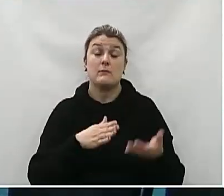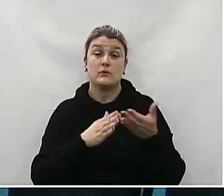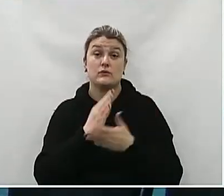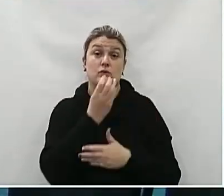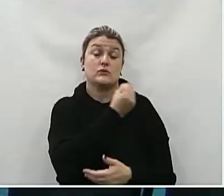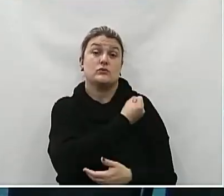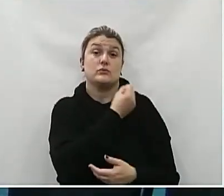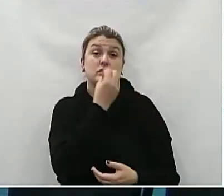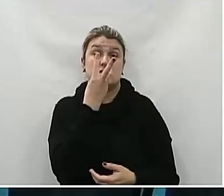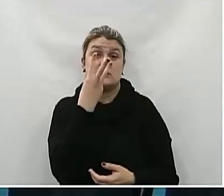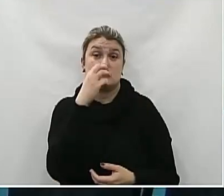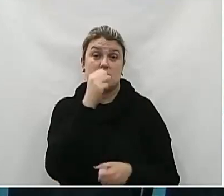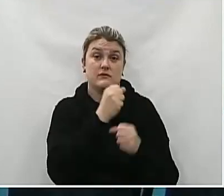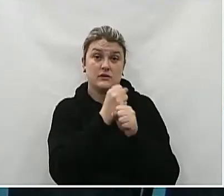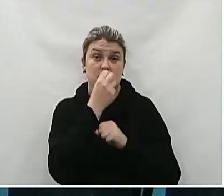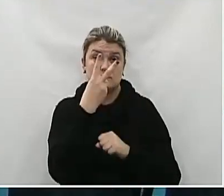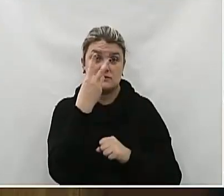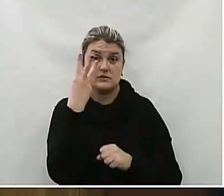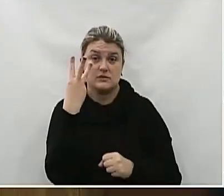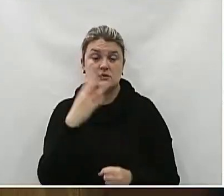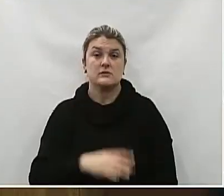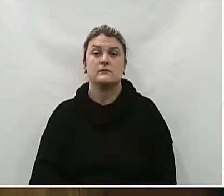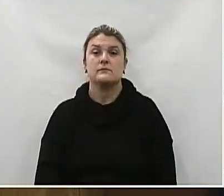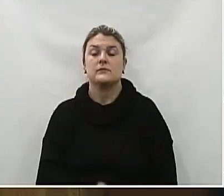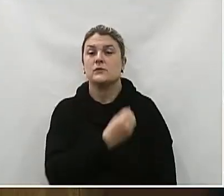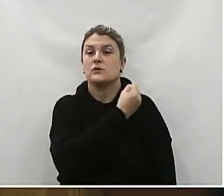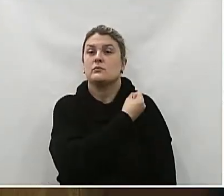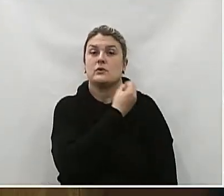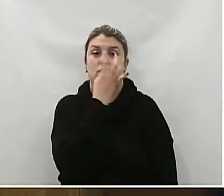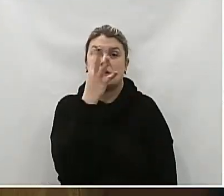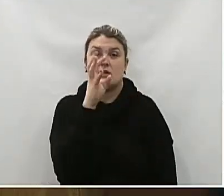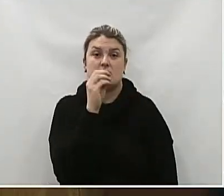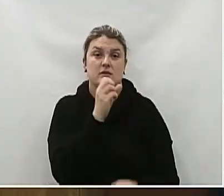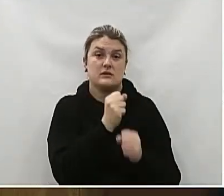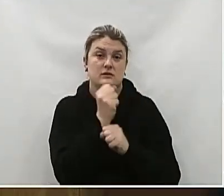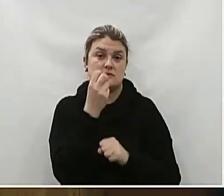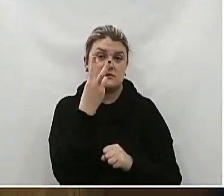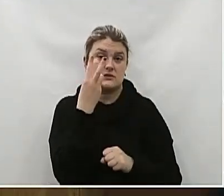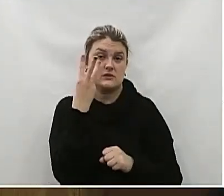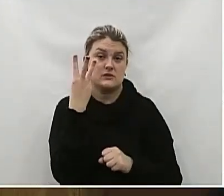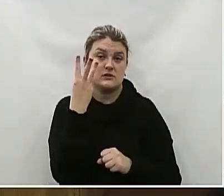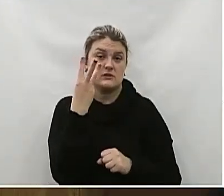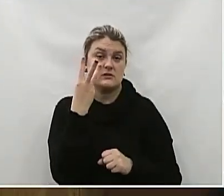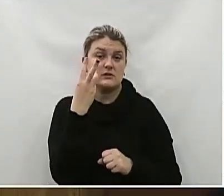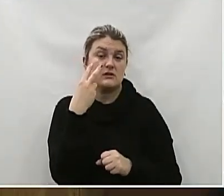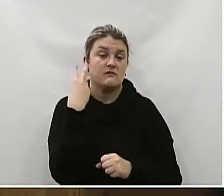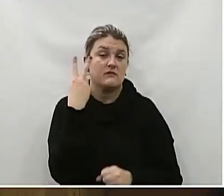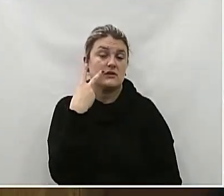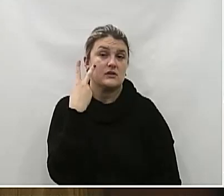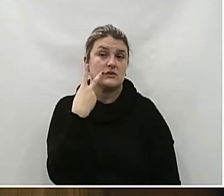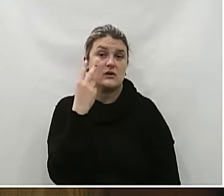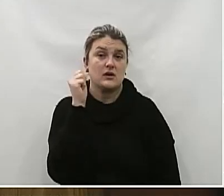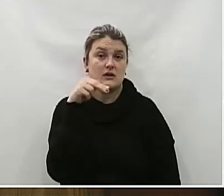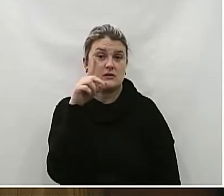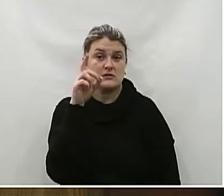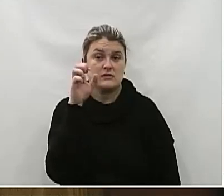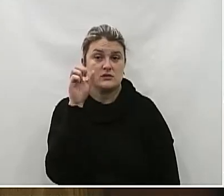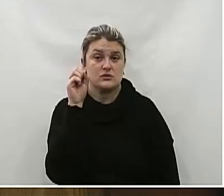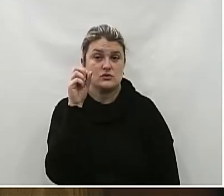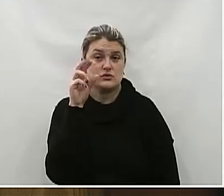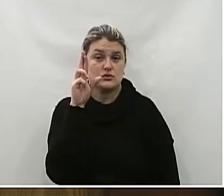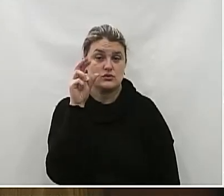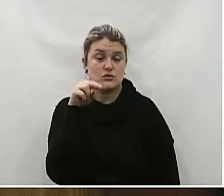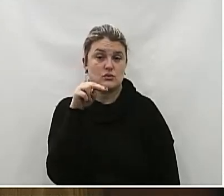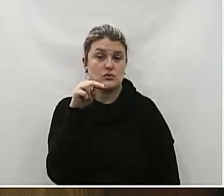39 De 2023 Número 40 De 2023 Dos vereadores Anderson Cripa Luiz Cardoso Alex